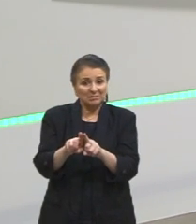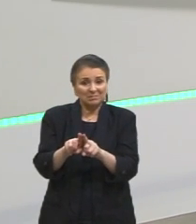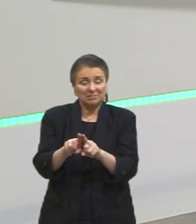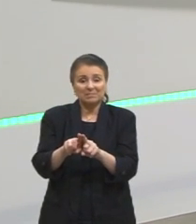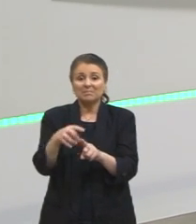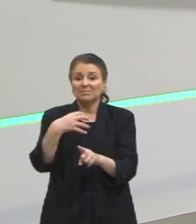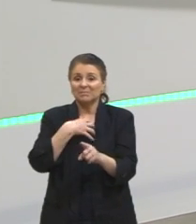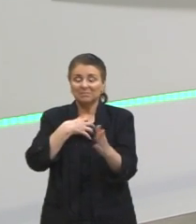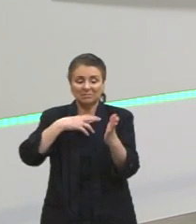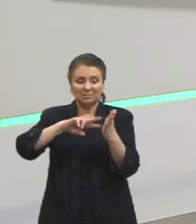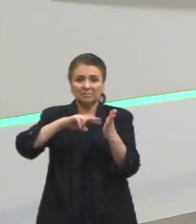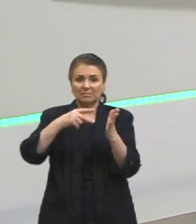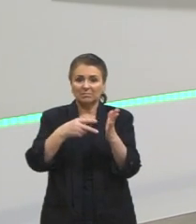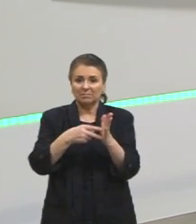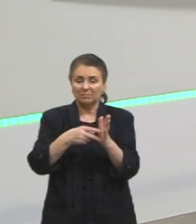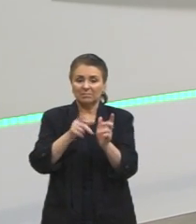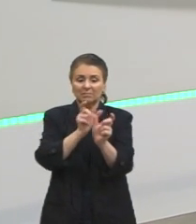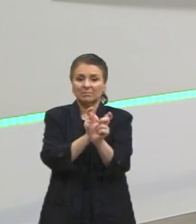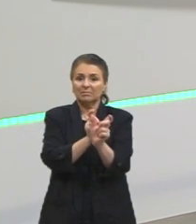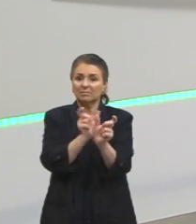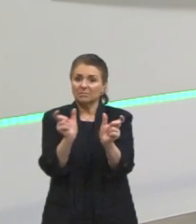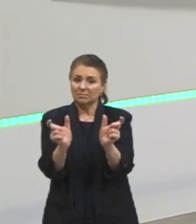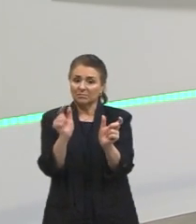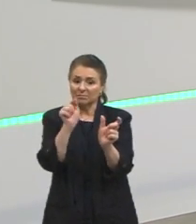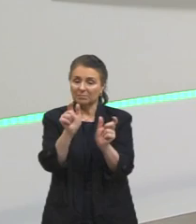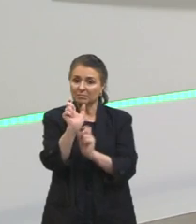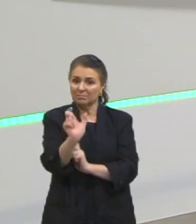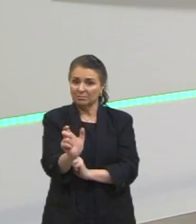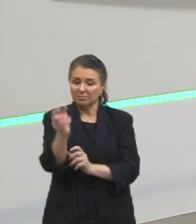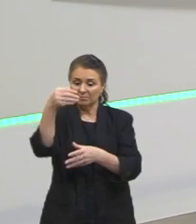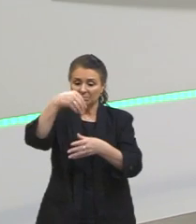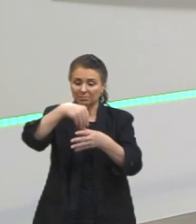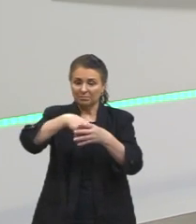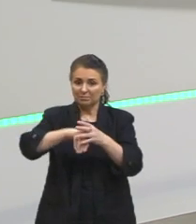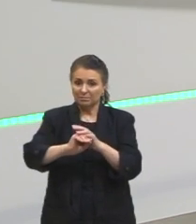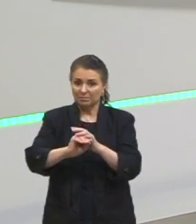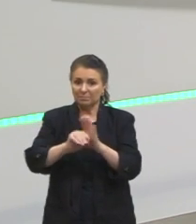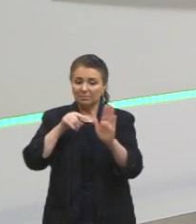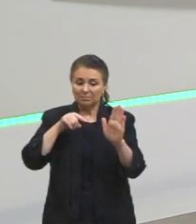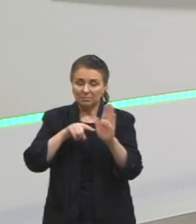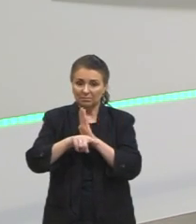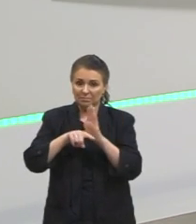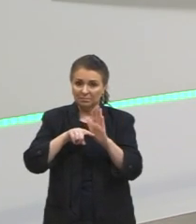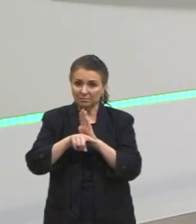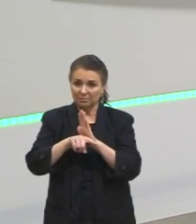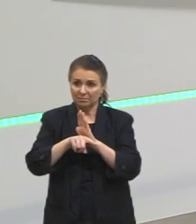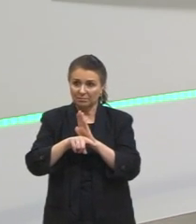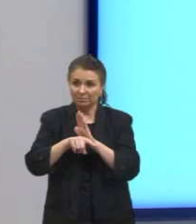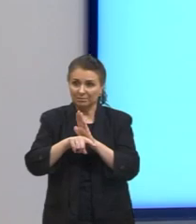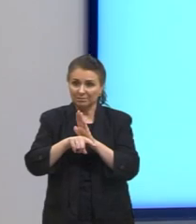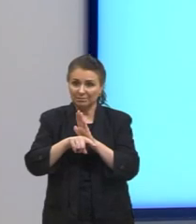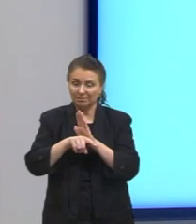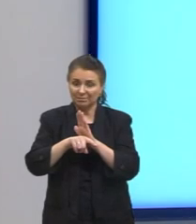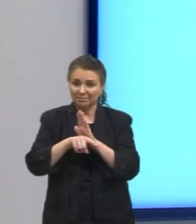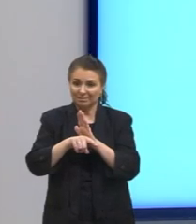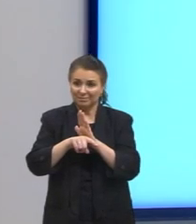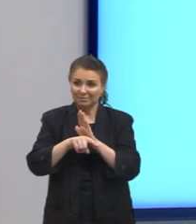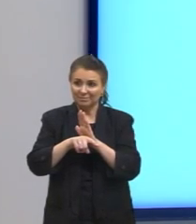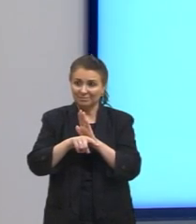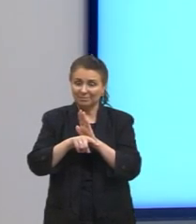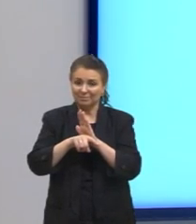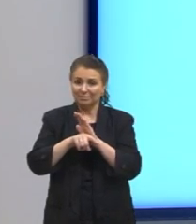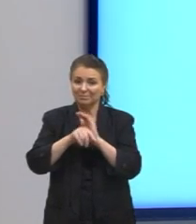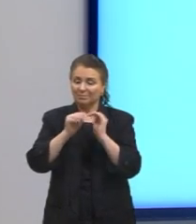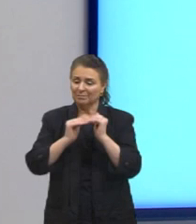sinônimos para essas palavras dentro da questão? Vamos ver. A ascensão